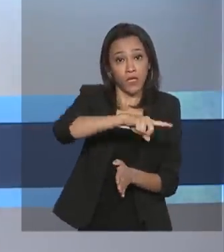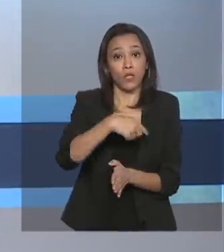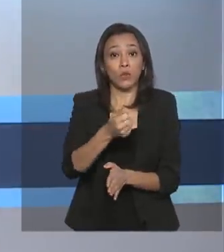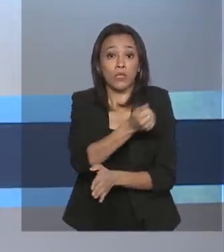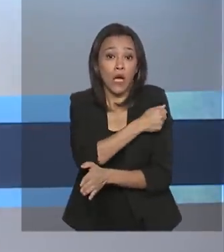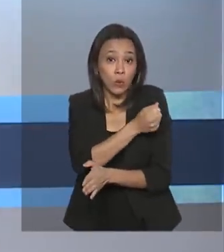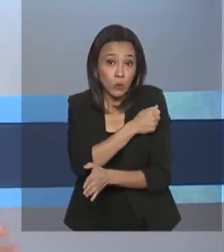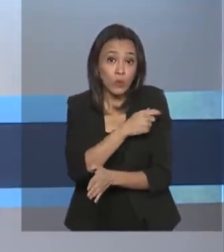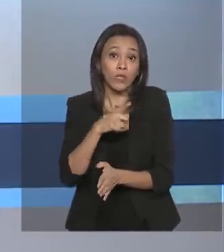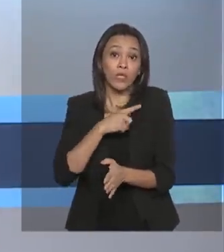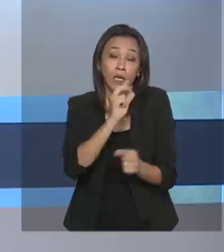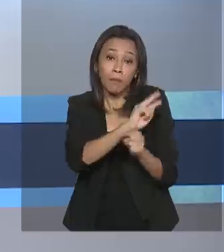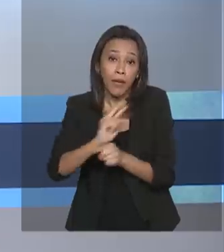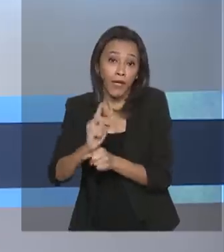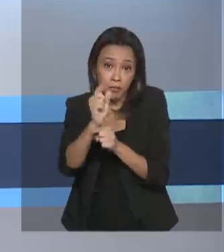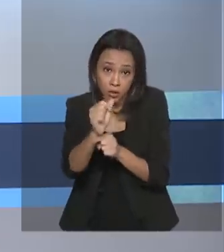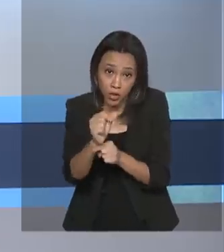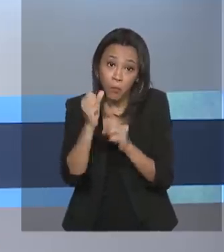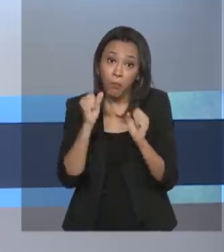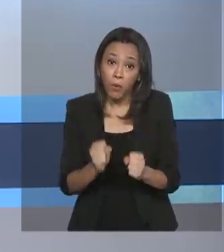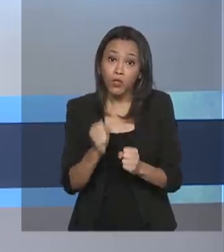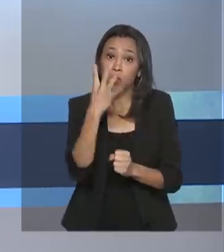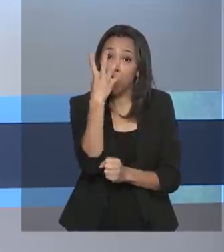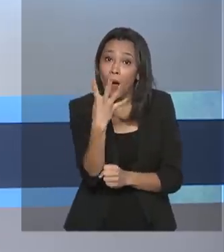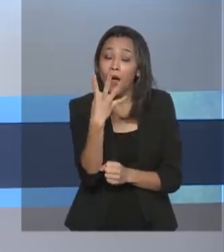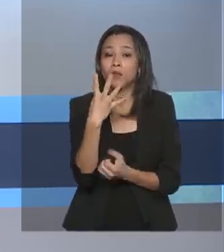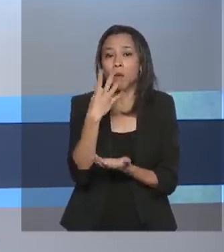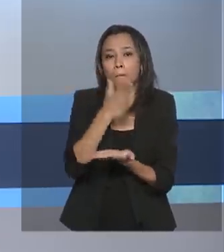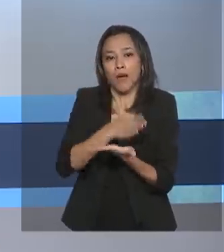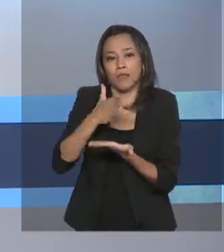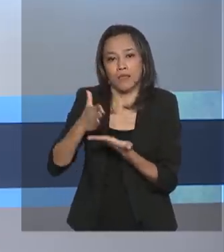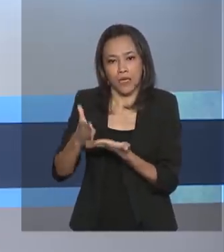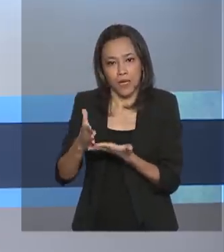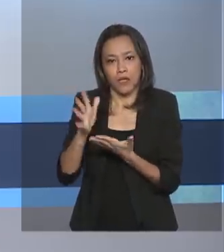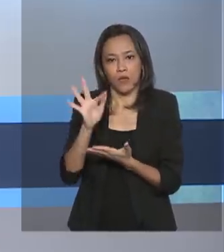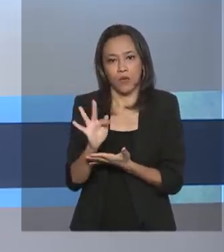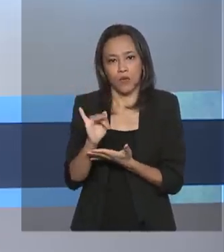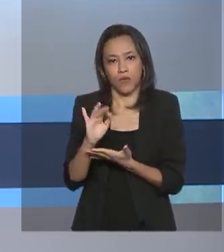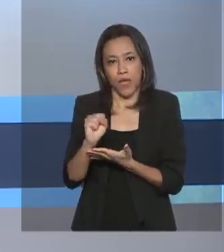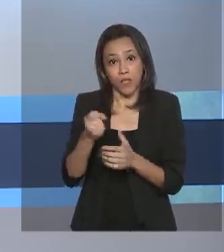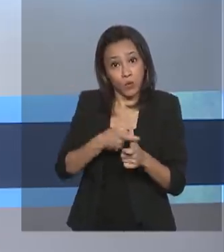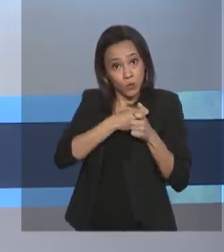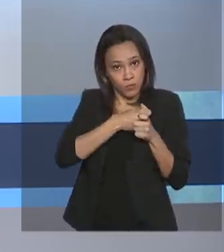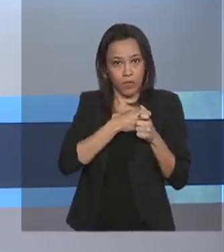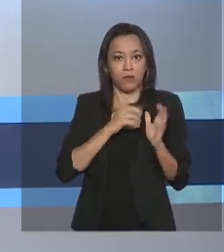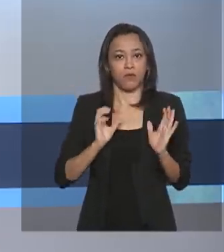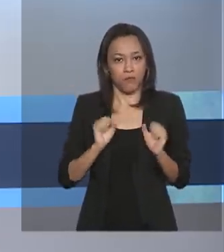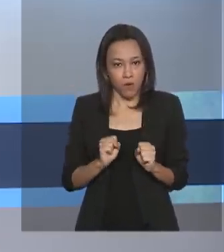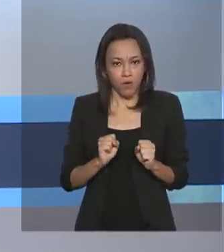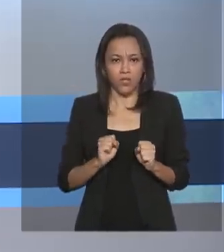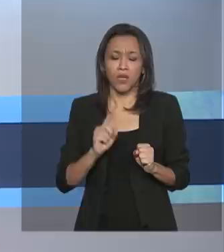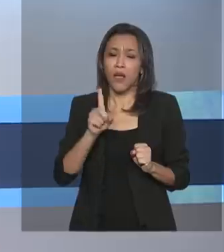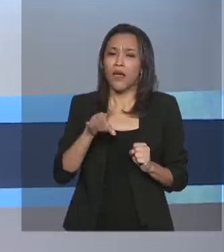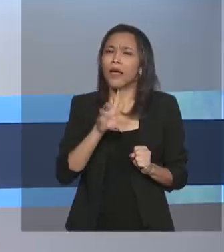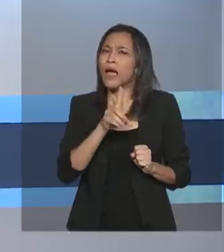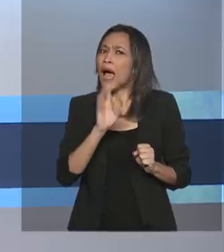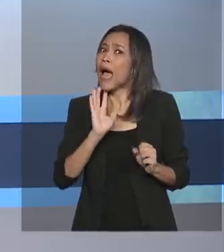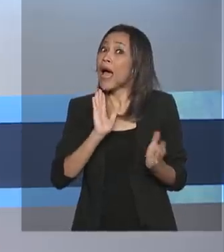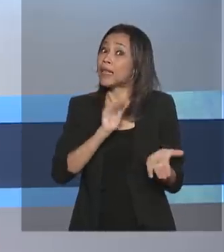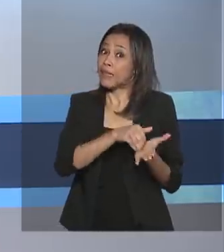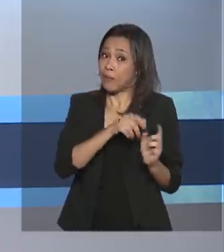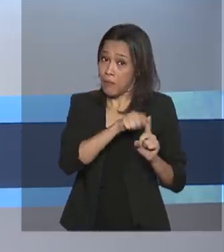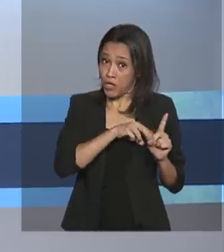estudantil poderão ter até quatro parcelas do FIES suspensas. A medida vale para as prestações que estavam em dia até